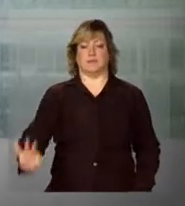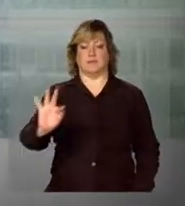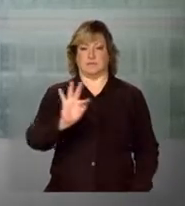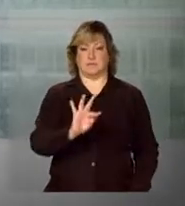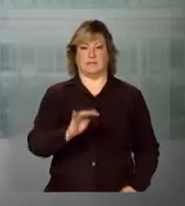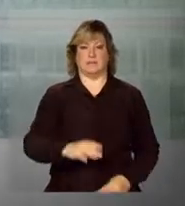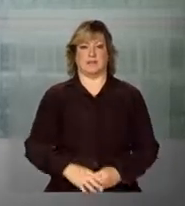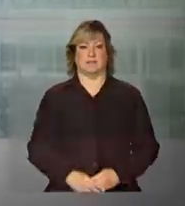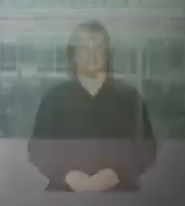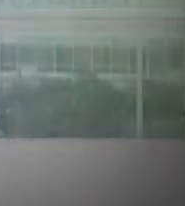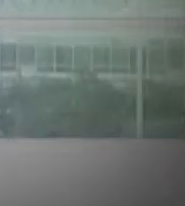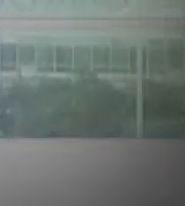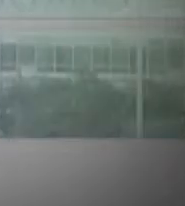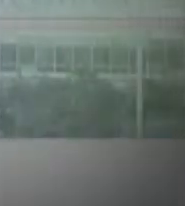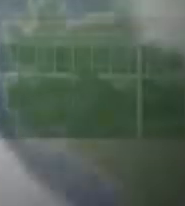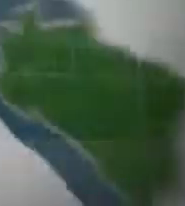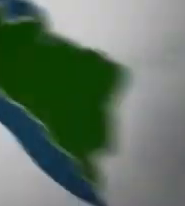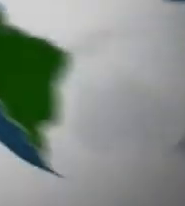a TV do governo federal.